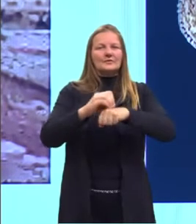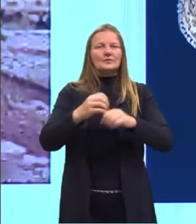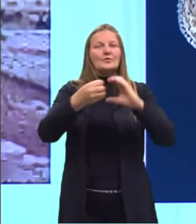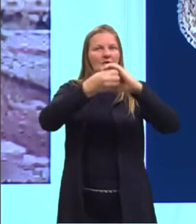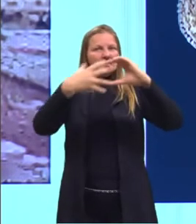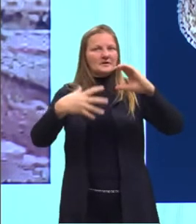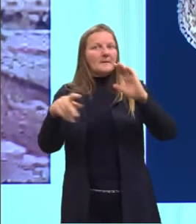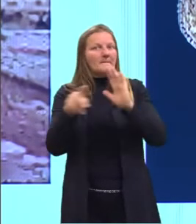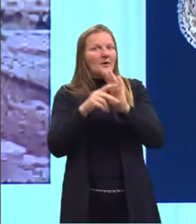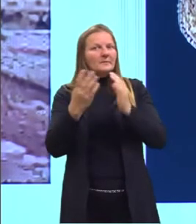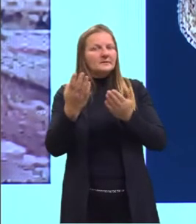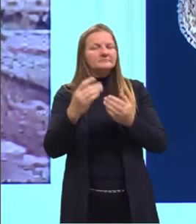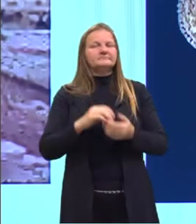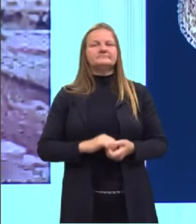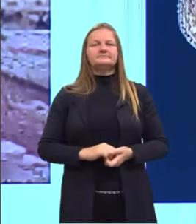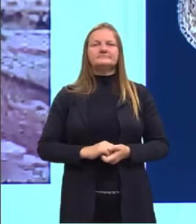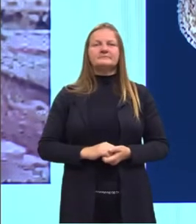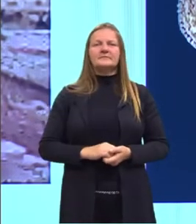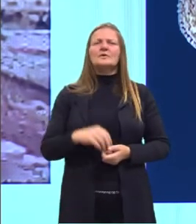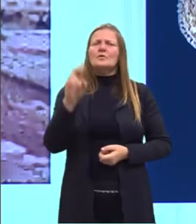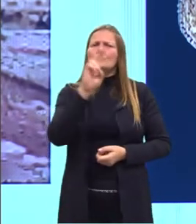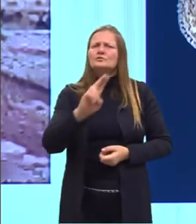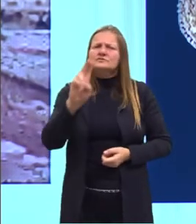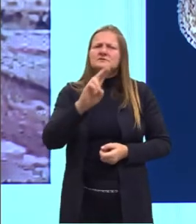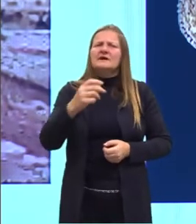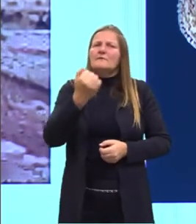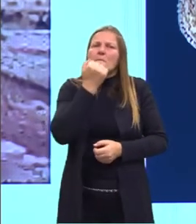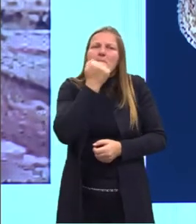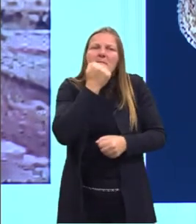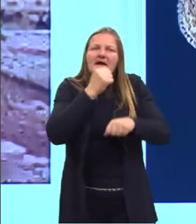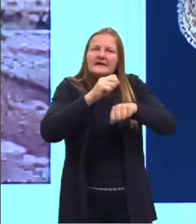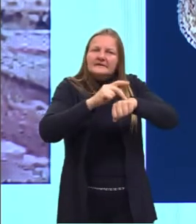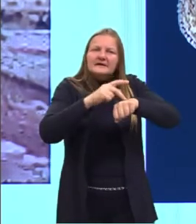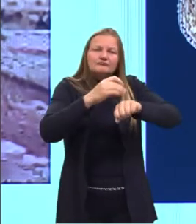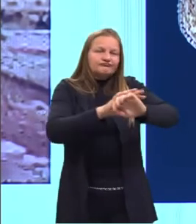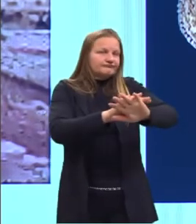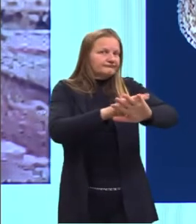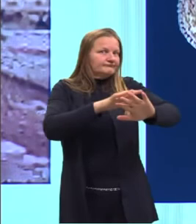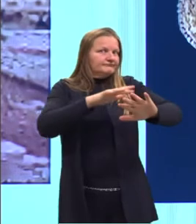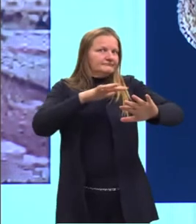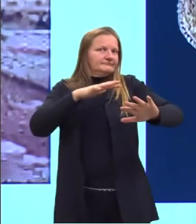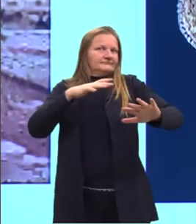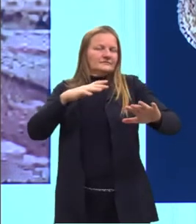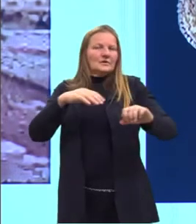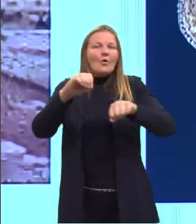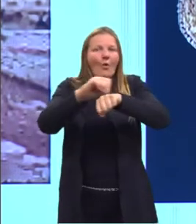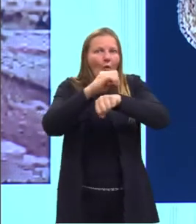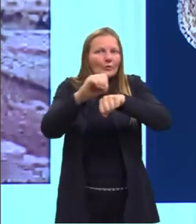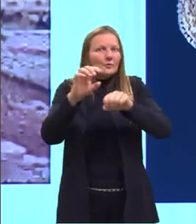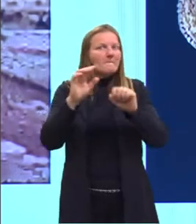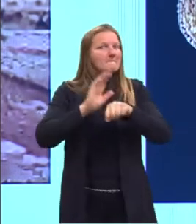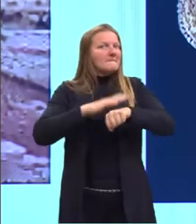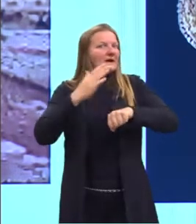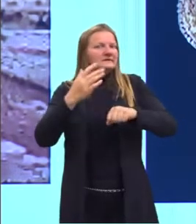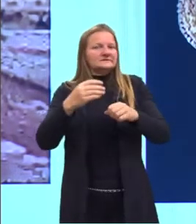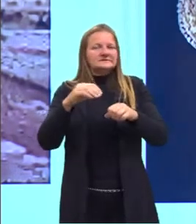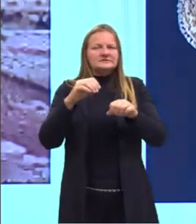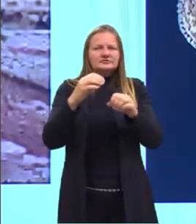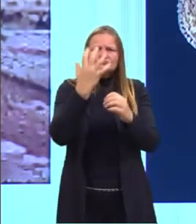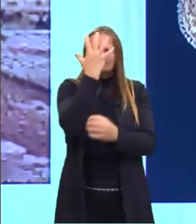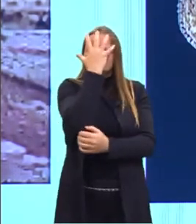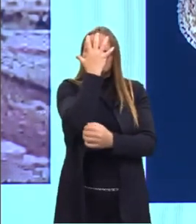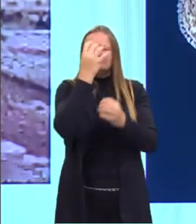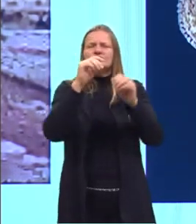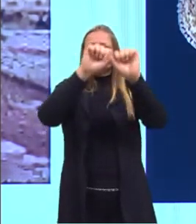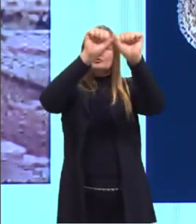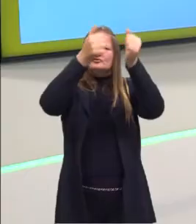Eles utilizavam muitas pedras preciosas, sobretudo o ouro, na sua produção de